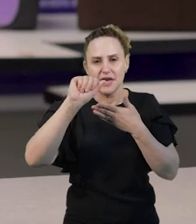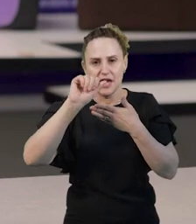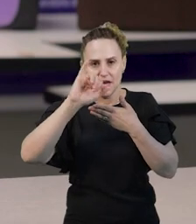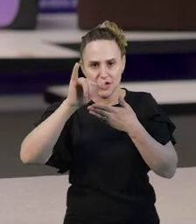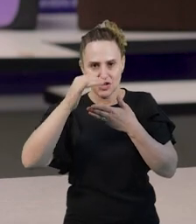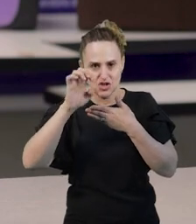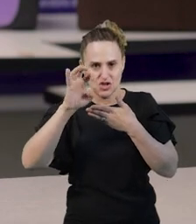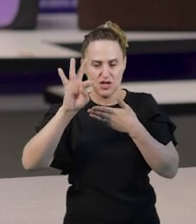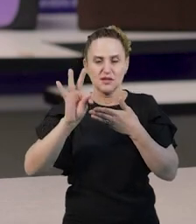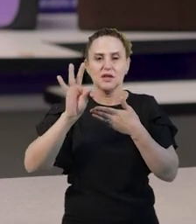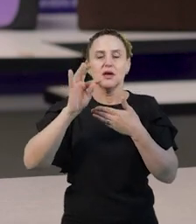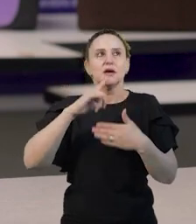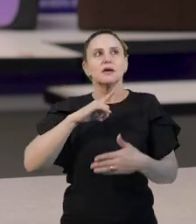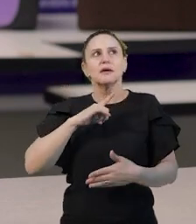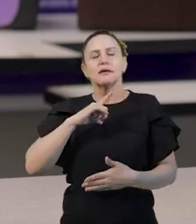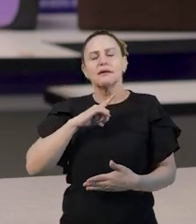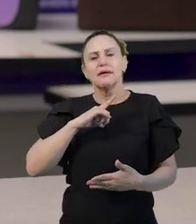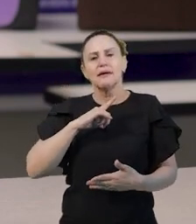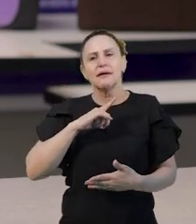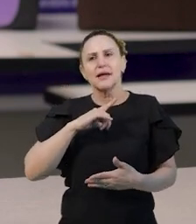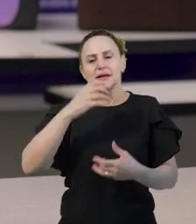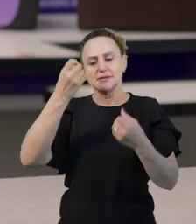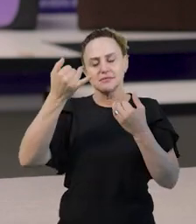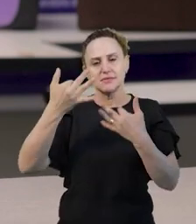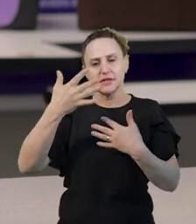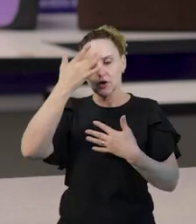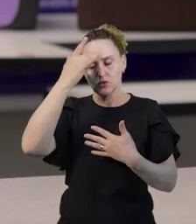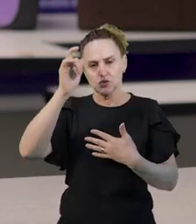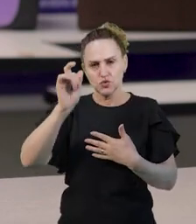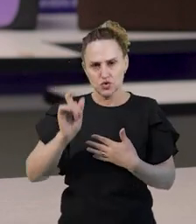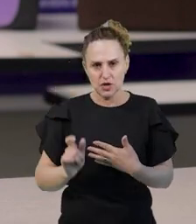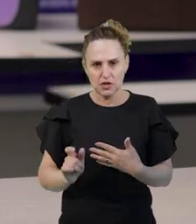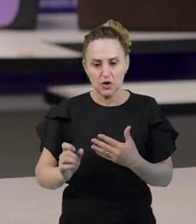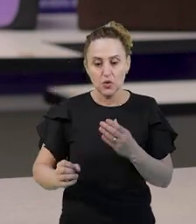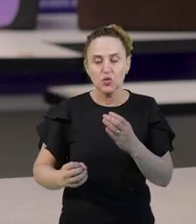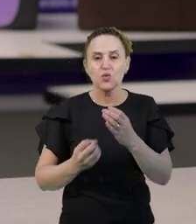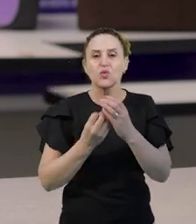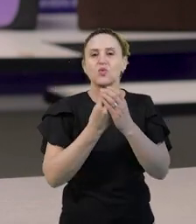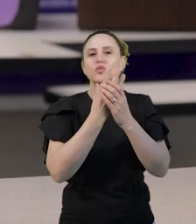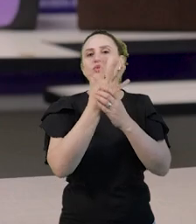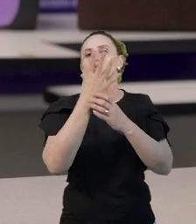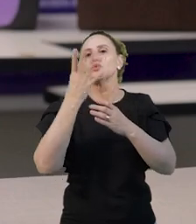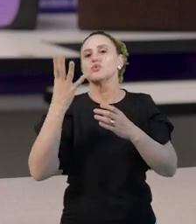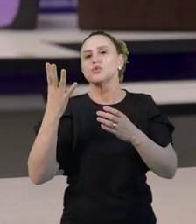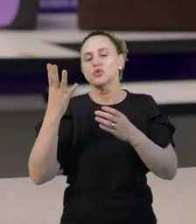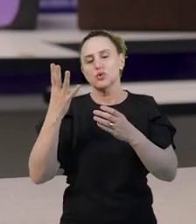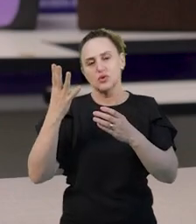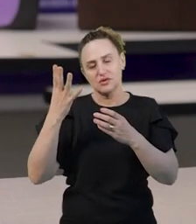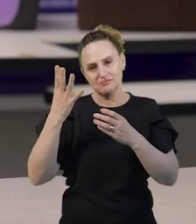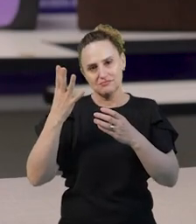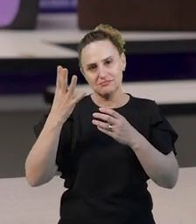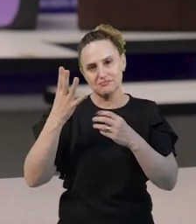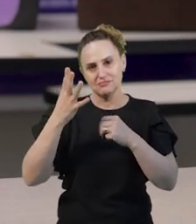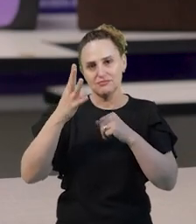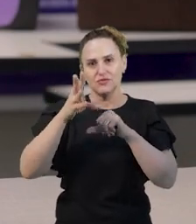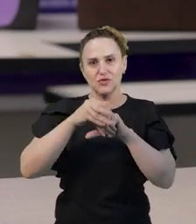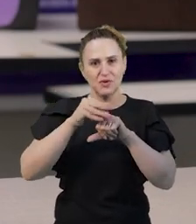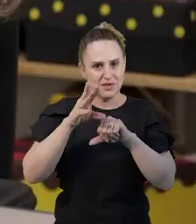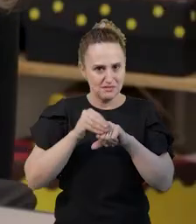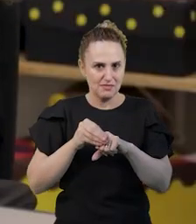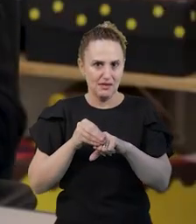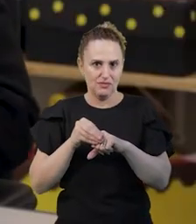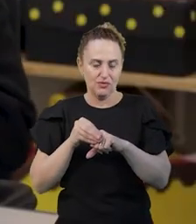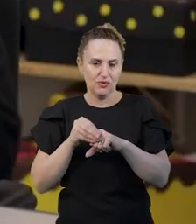sujeito como construtor do seu conhecimento e que se desenvolve na interação com o meio. Então,